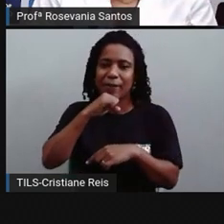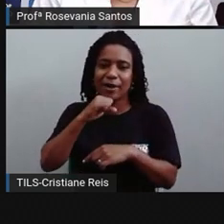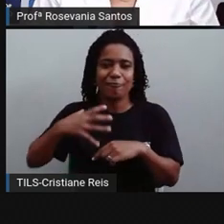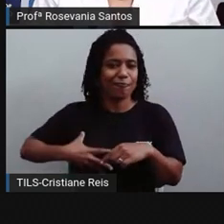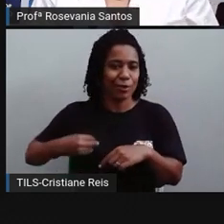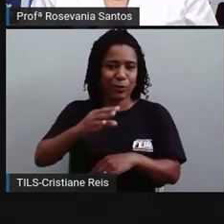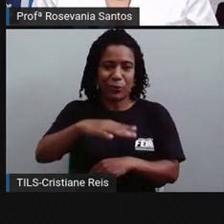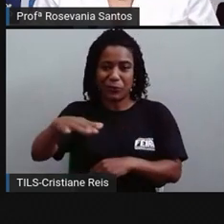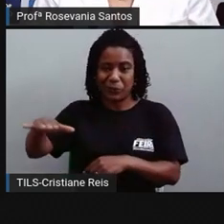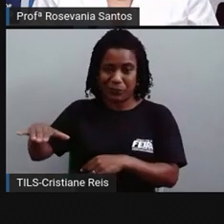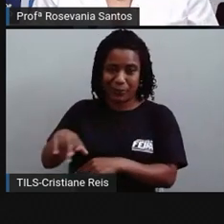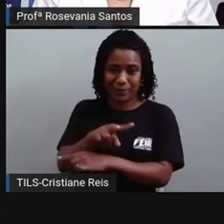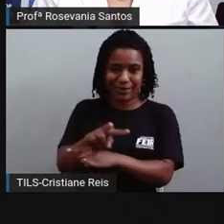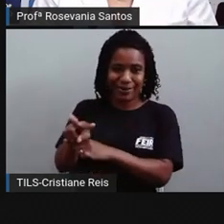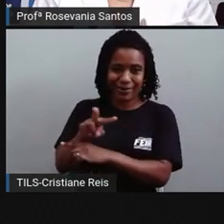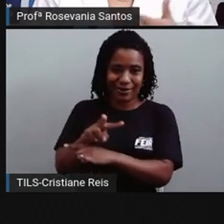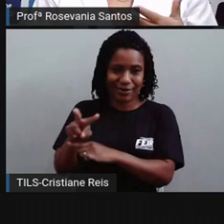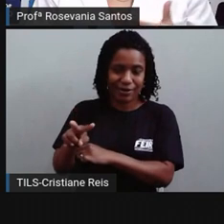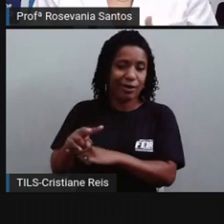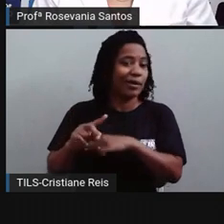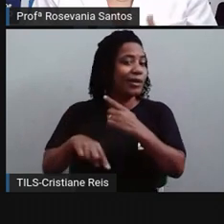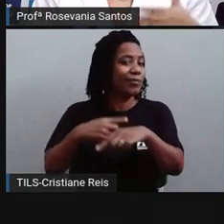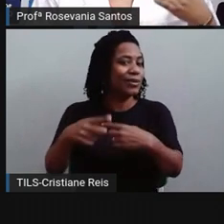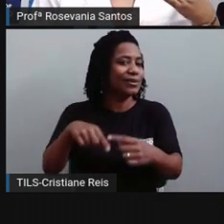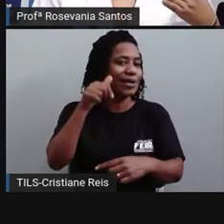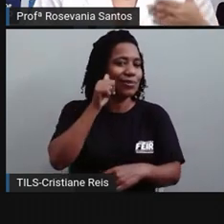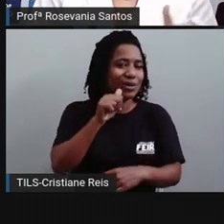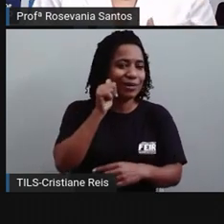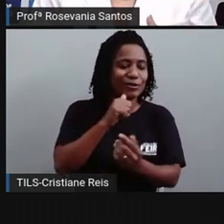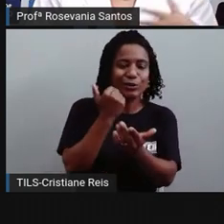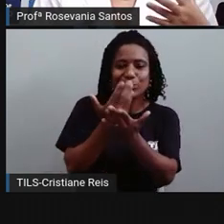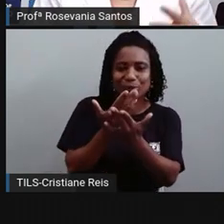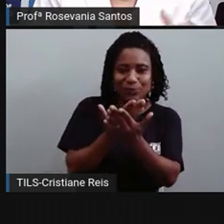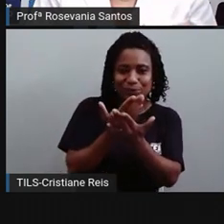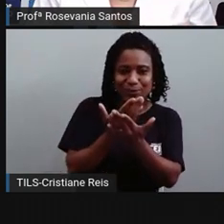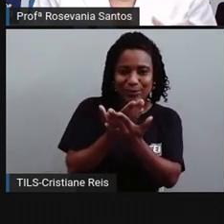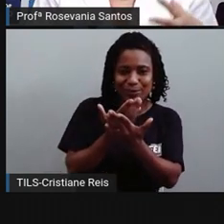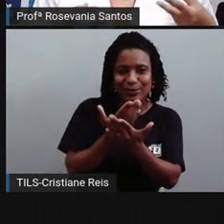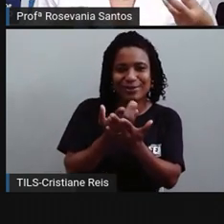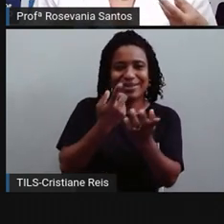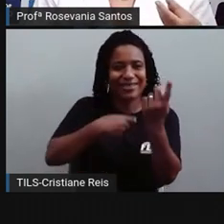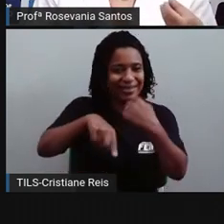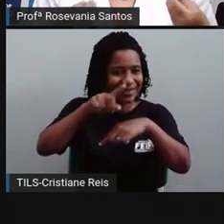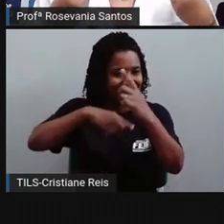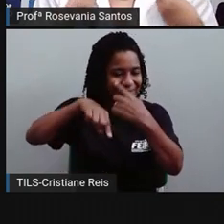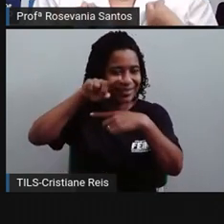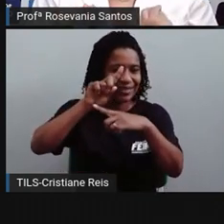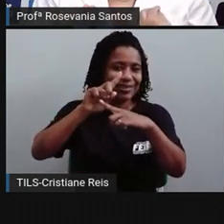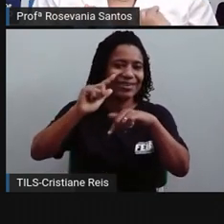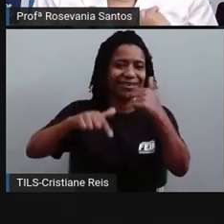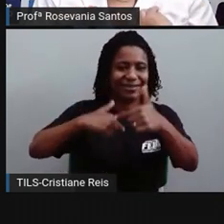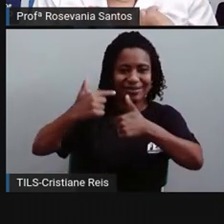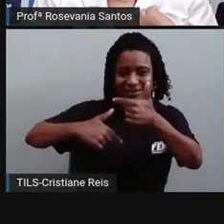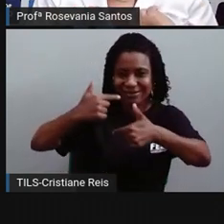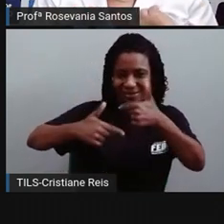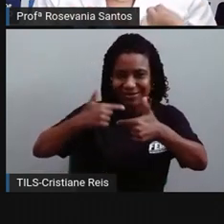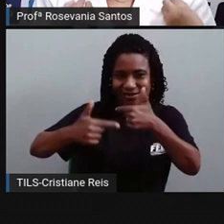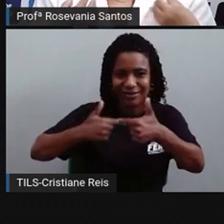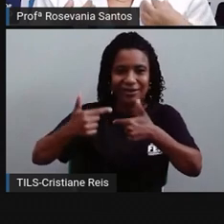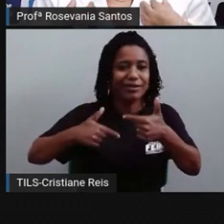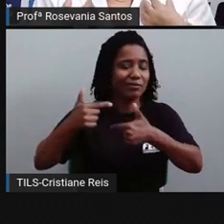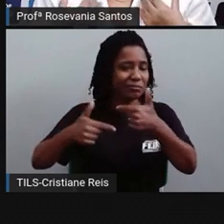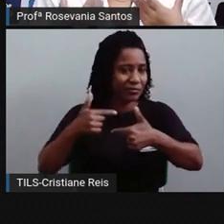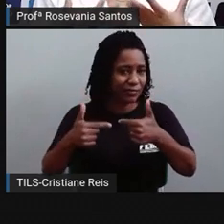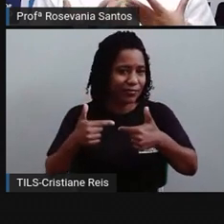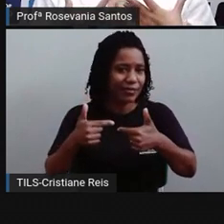mulher passou a ter a sua independência, né, financeira, e também ela começou a controlar mais o seu próprio corpo,